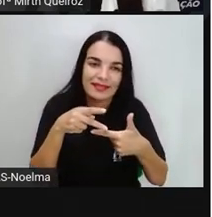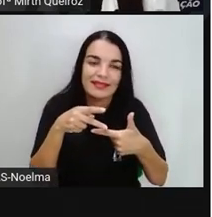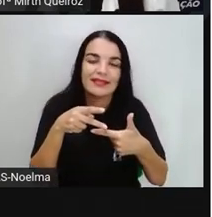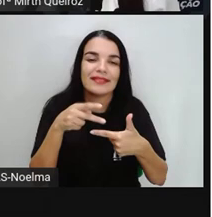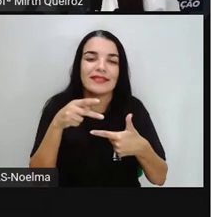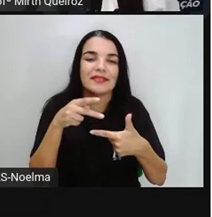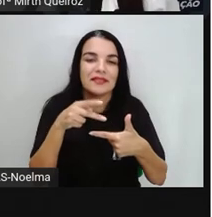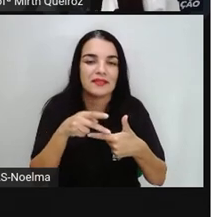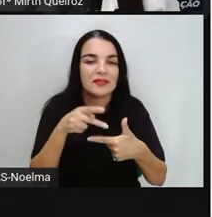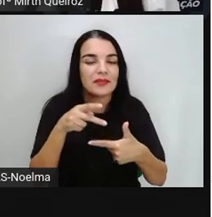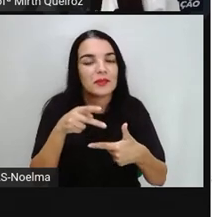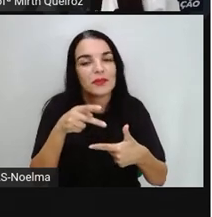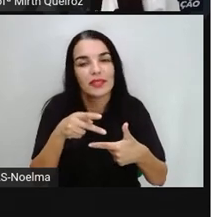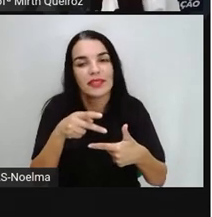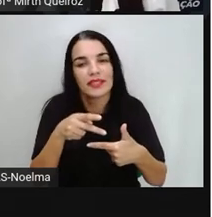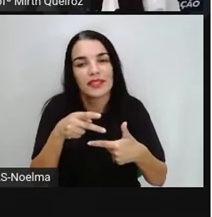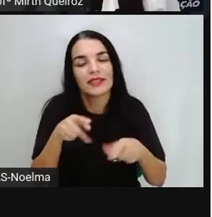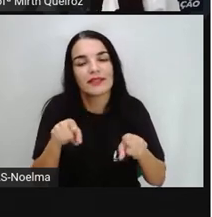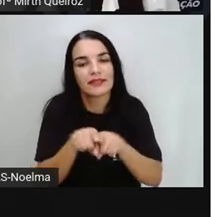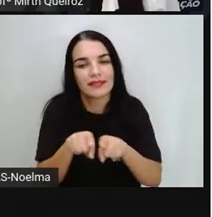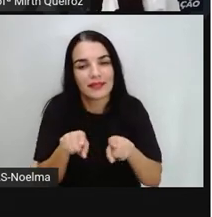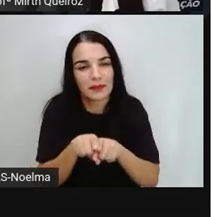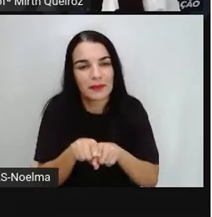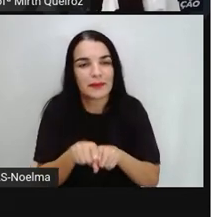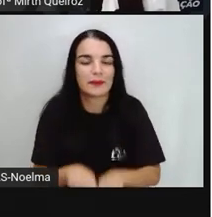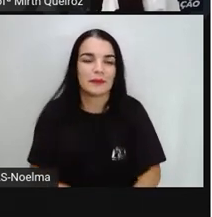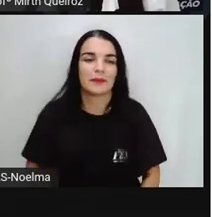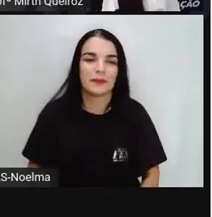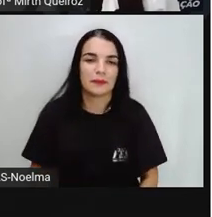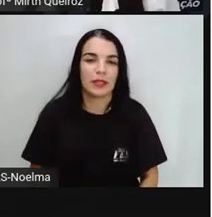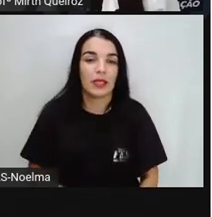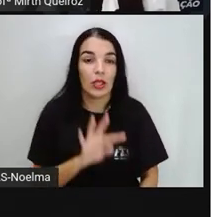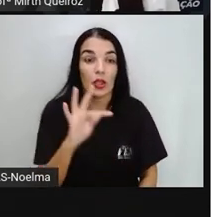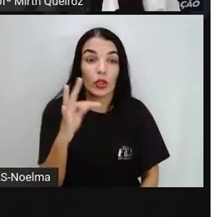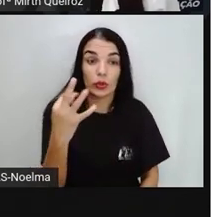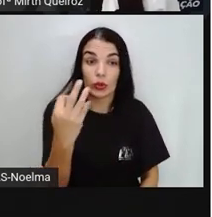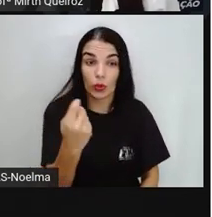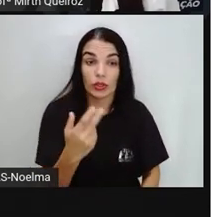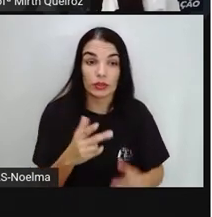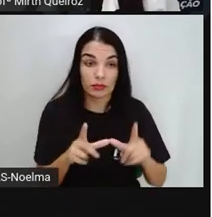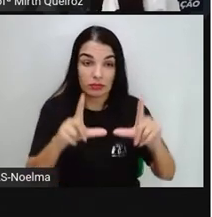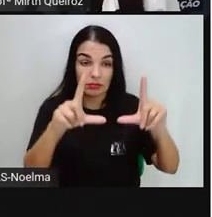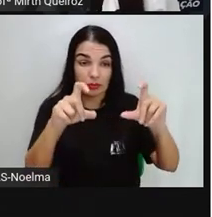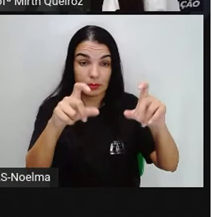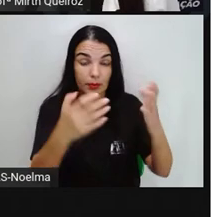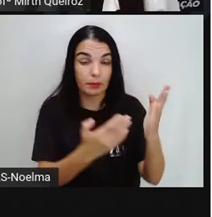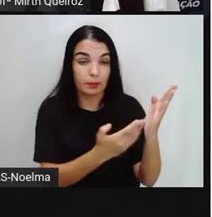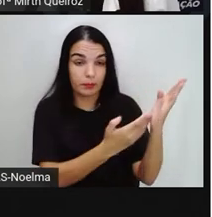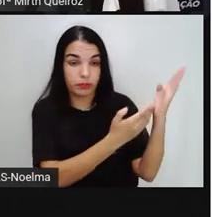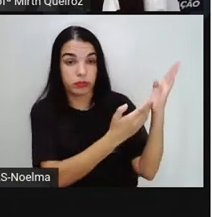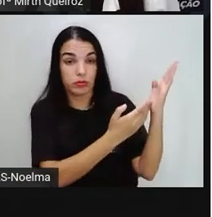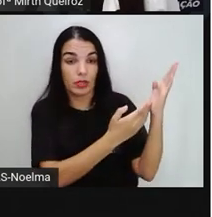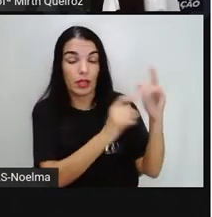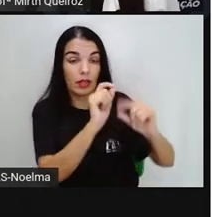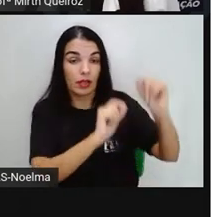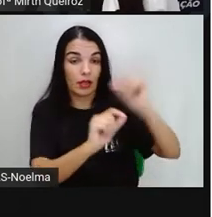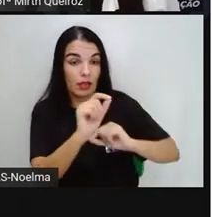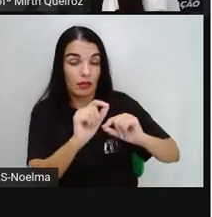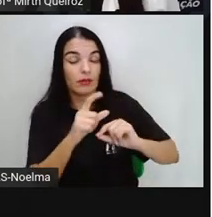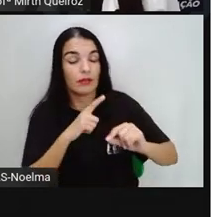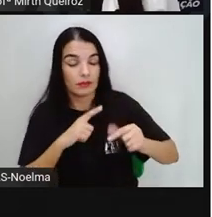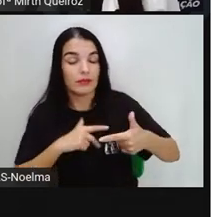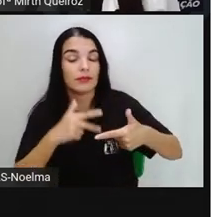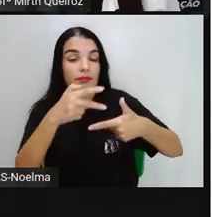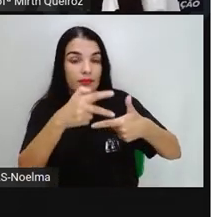sete peças de tangrã. Todas essas figuras aí, elas foram formadas com